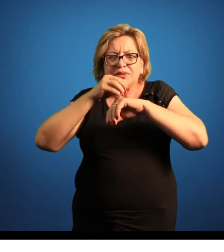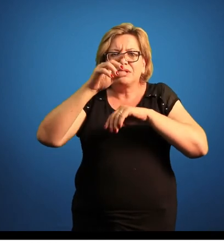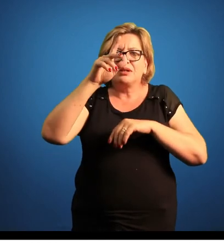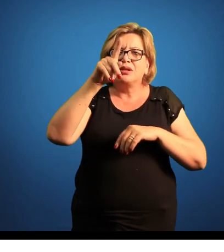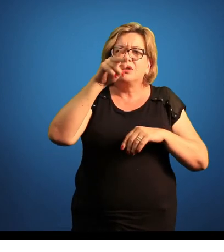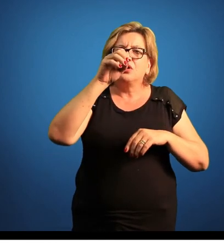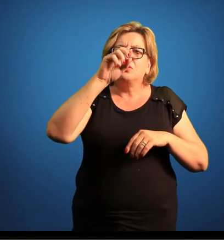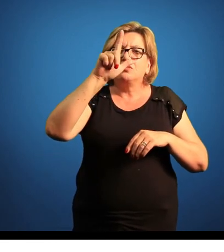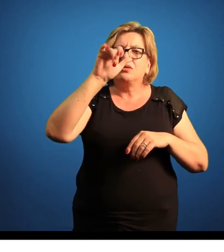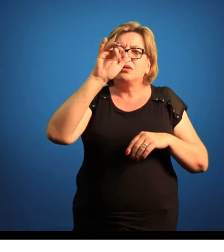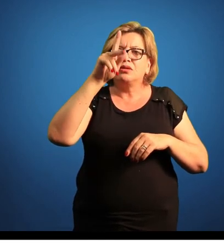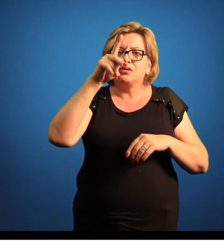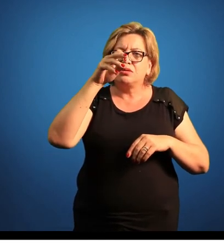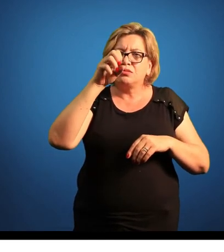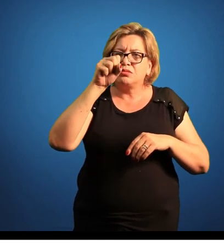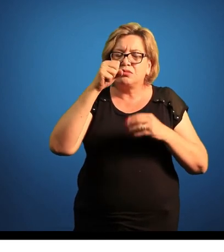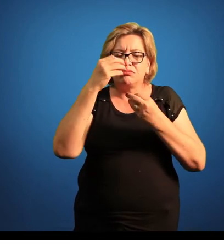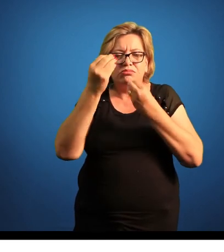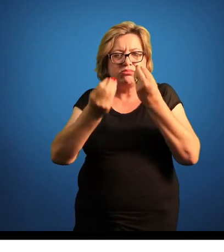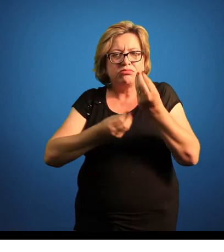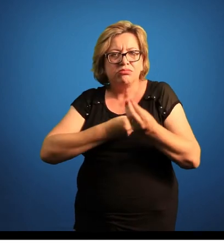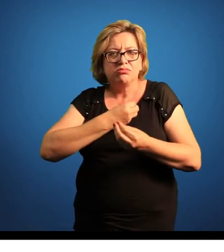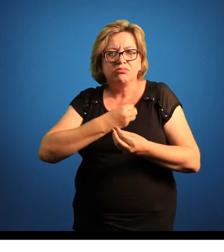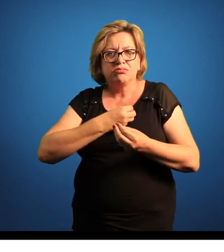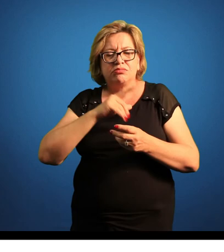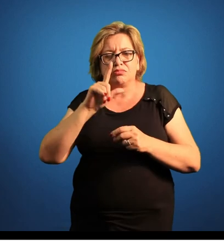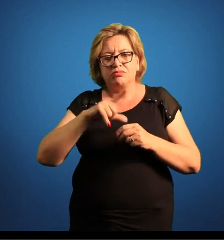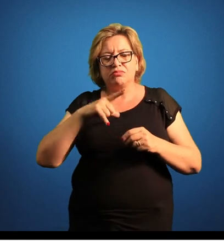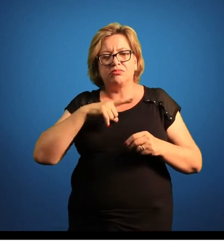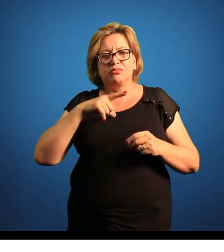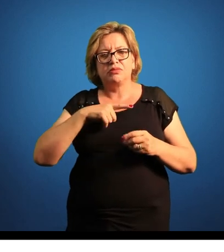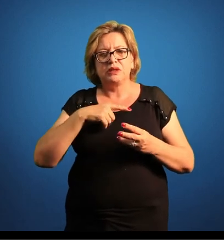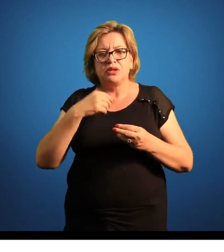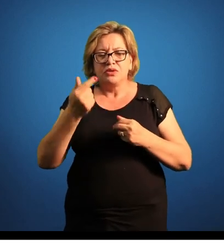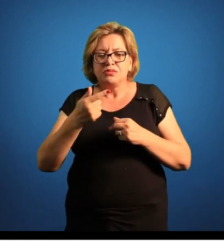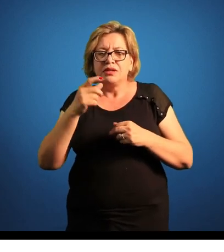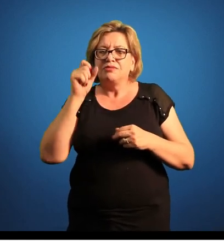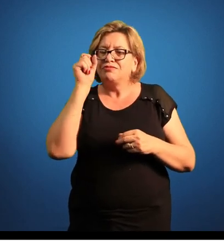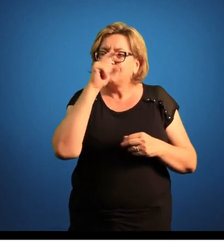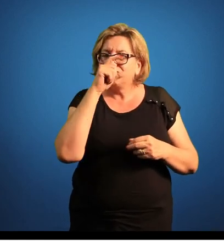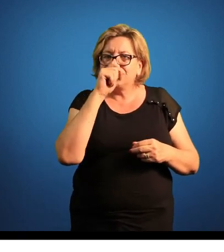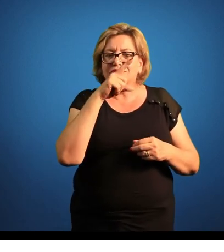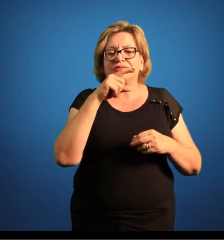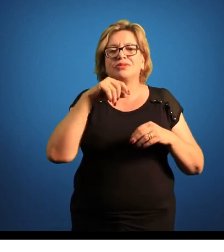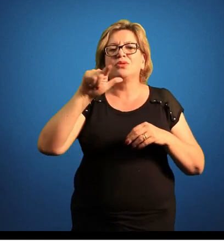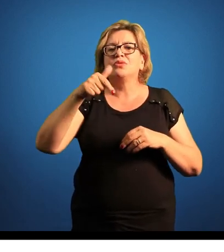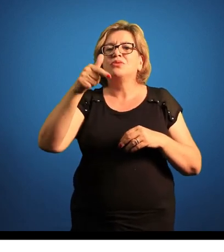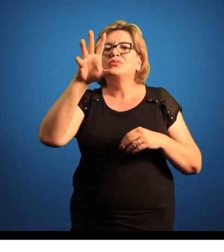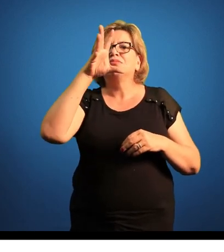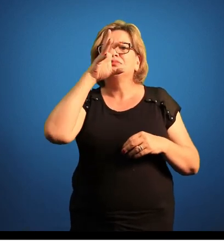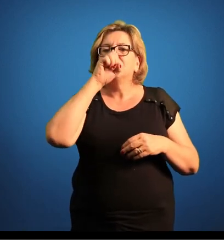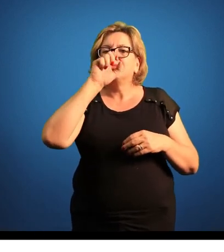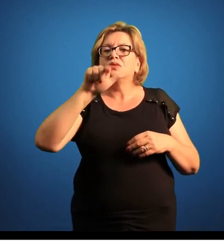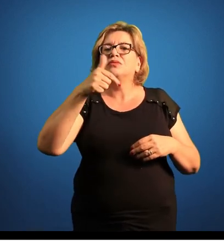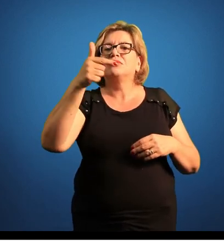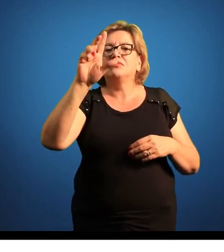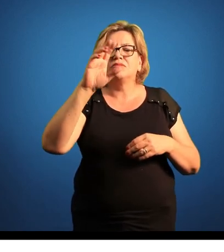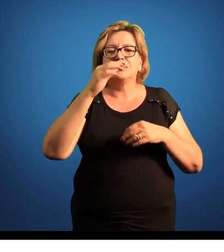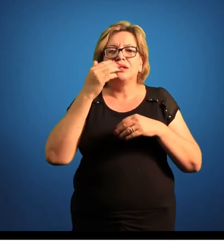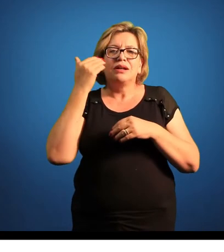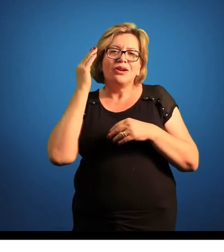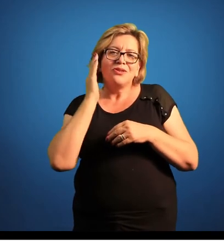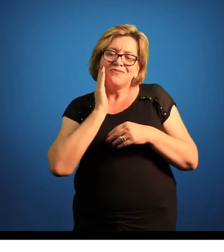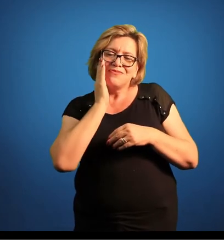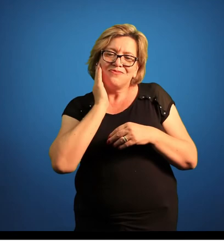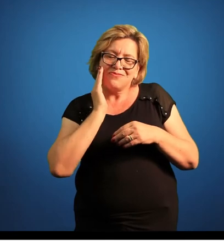são organismos coloniais, essas três colônias aqui. Uma verde, uma alaranjada e uma mais rosa aqui com as pontas brancas.